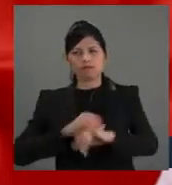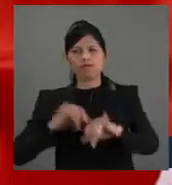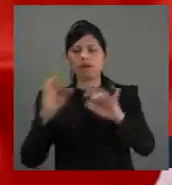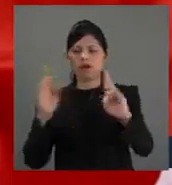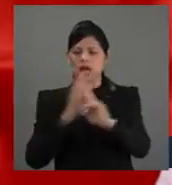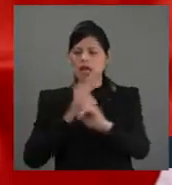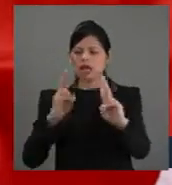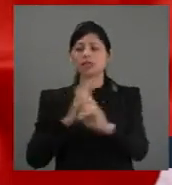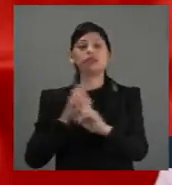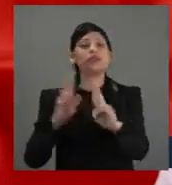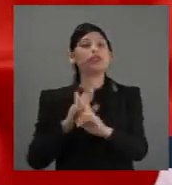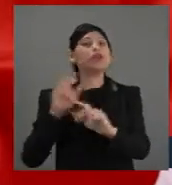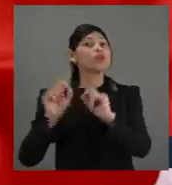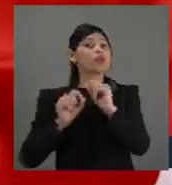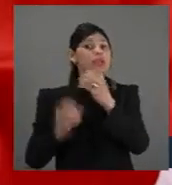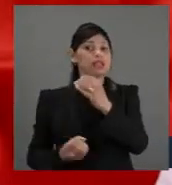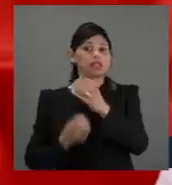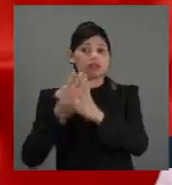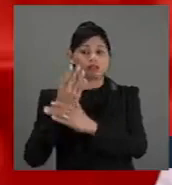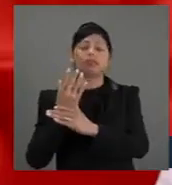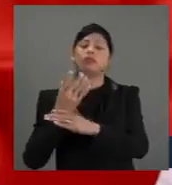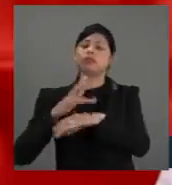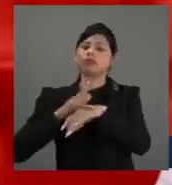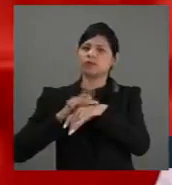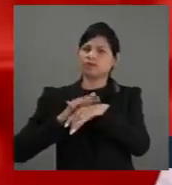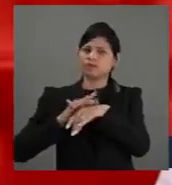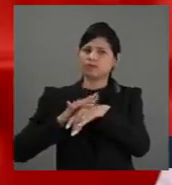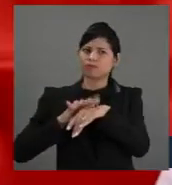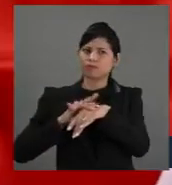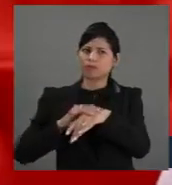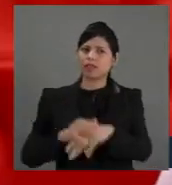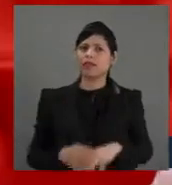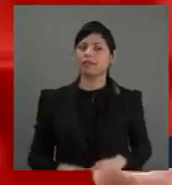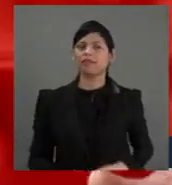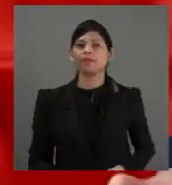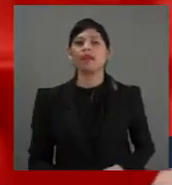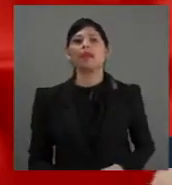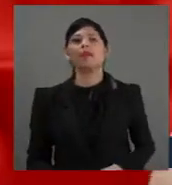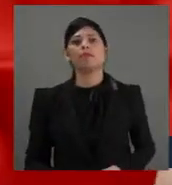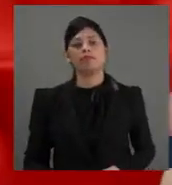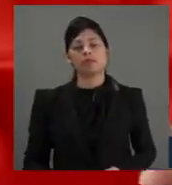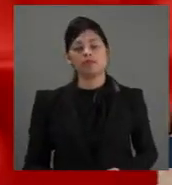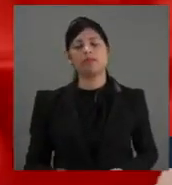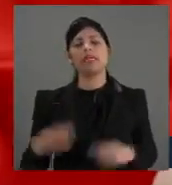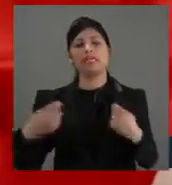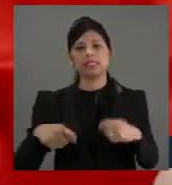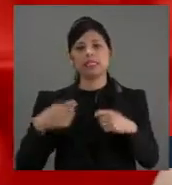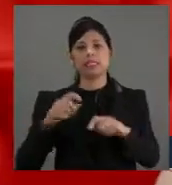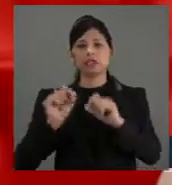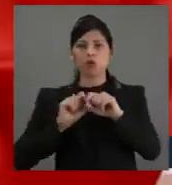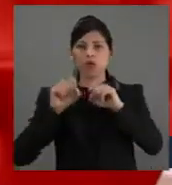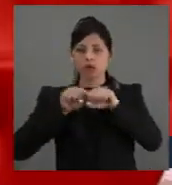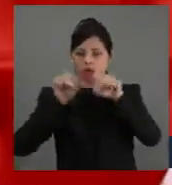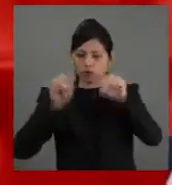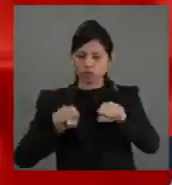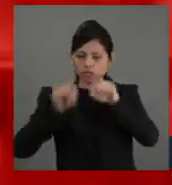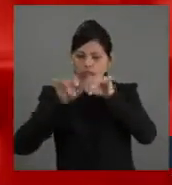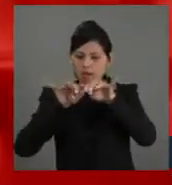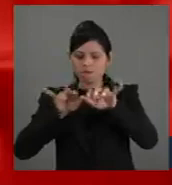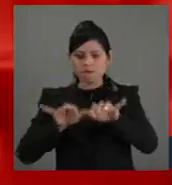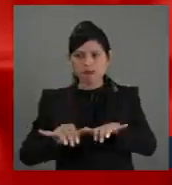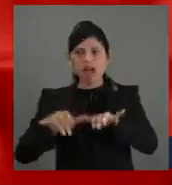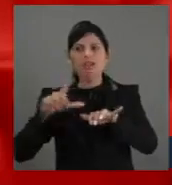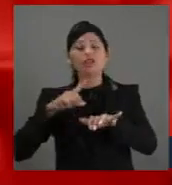ao surgimento dessas enfermidades, em um banco de dados, visando facilitar, assim diz o projeto, a